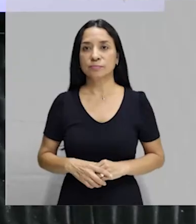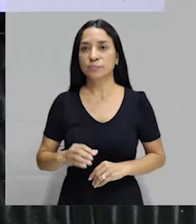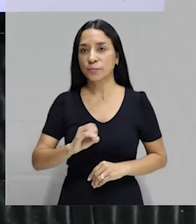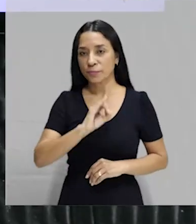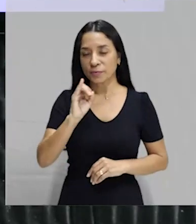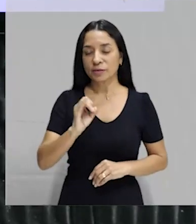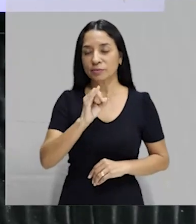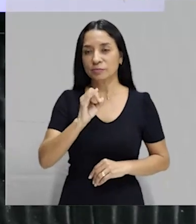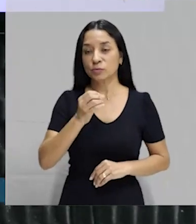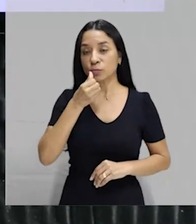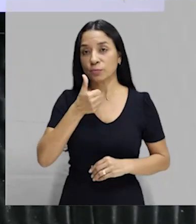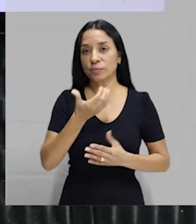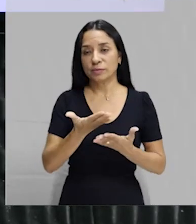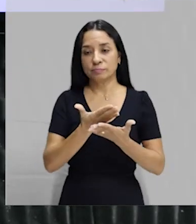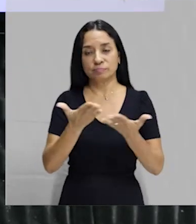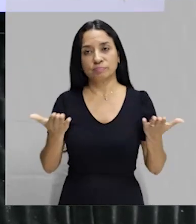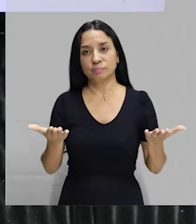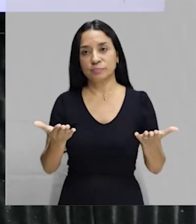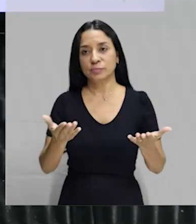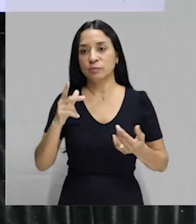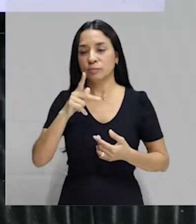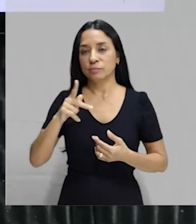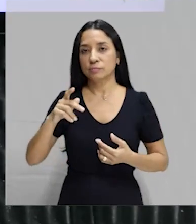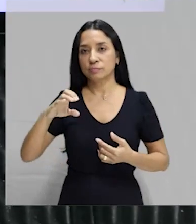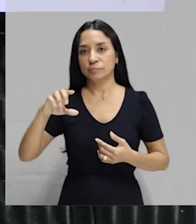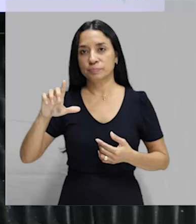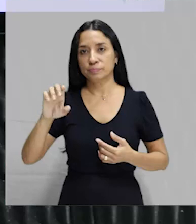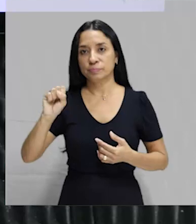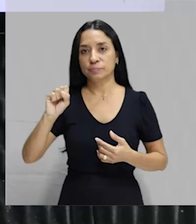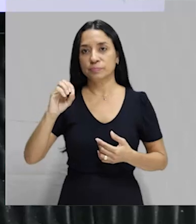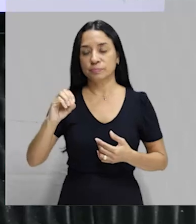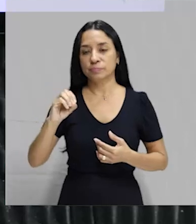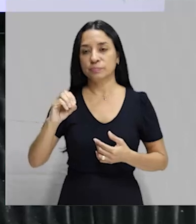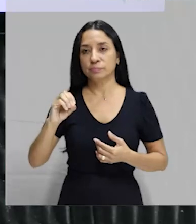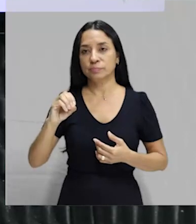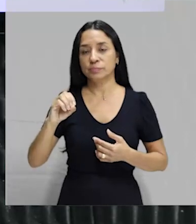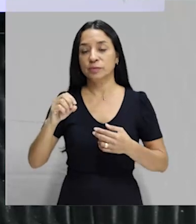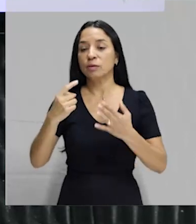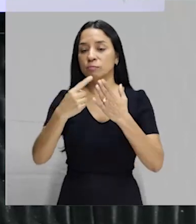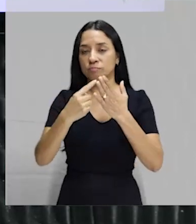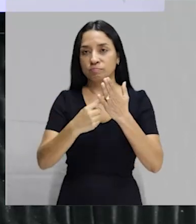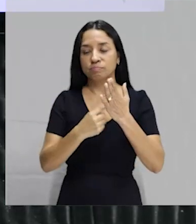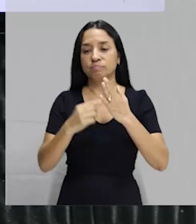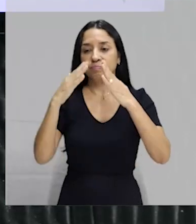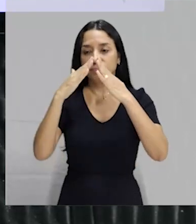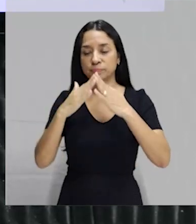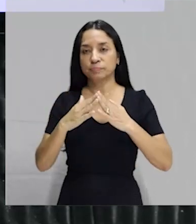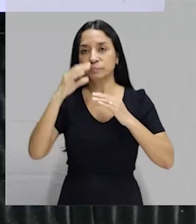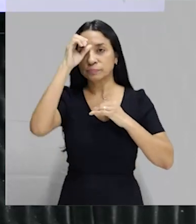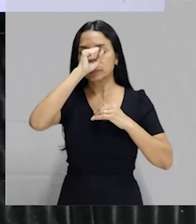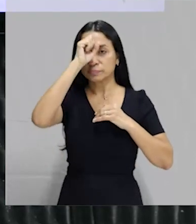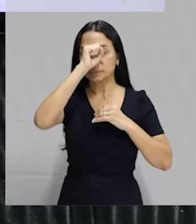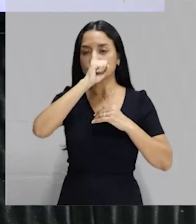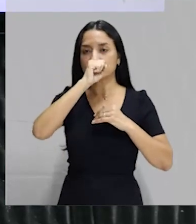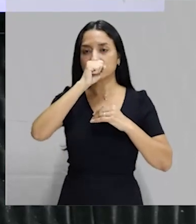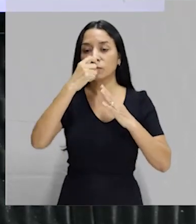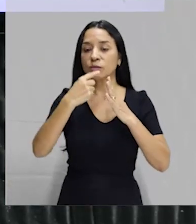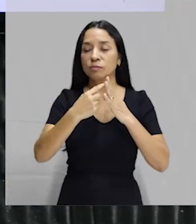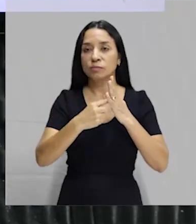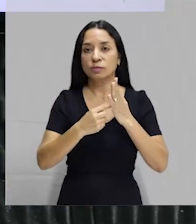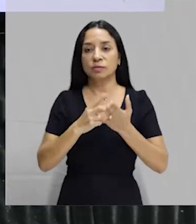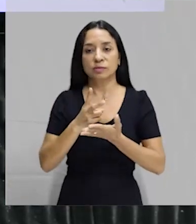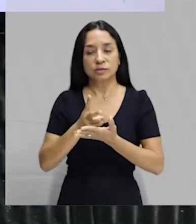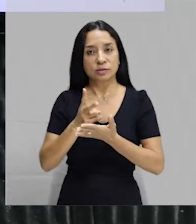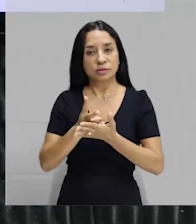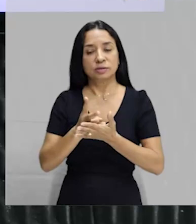Fala pessoal, tudo bem com vocês? Eu sou o professor Celso Ramos, esse é o seu programa Fique em Casa Aprendendo, é um programa que